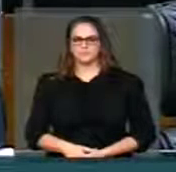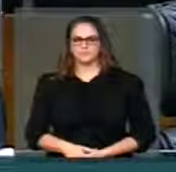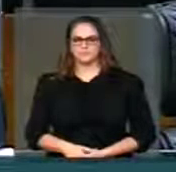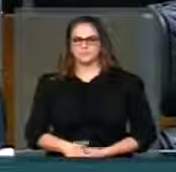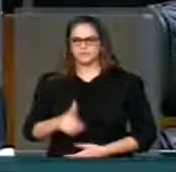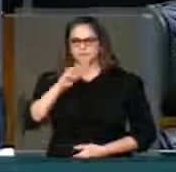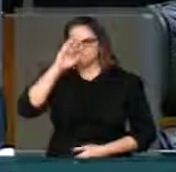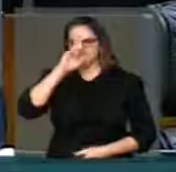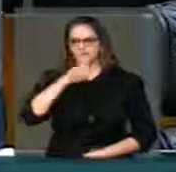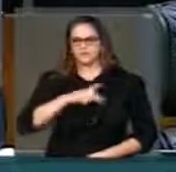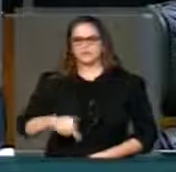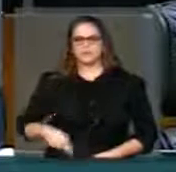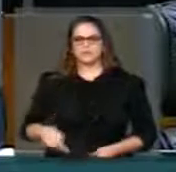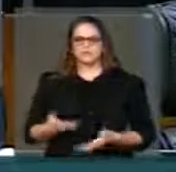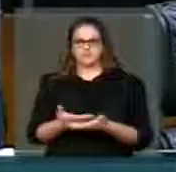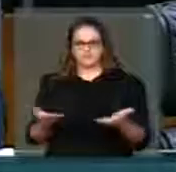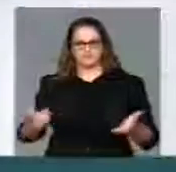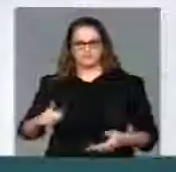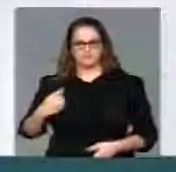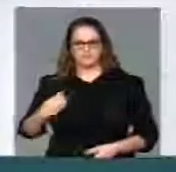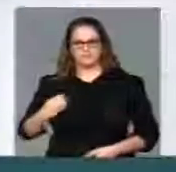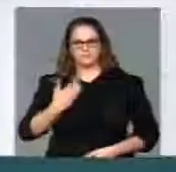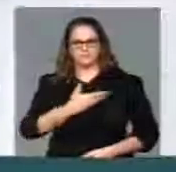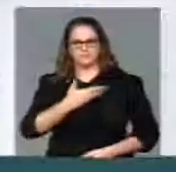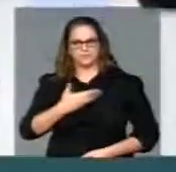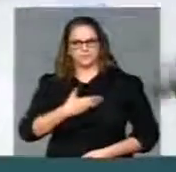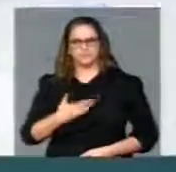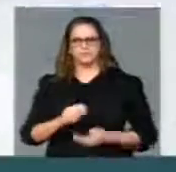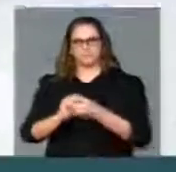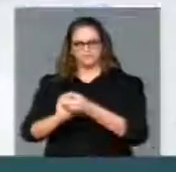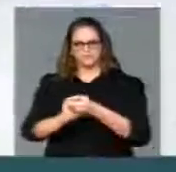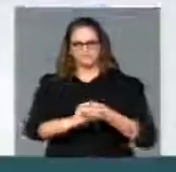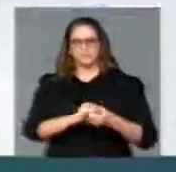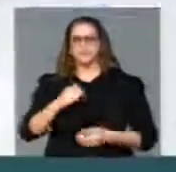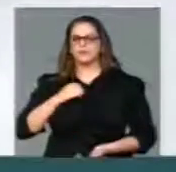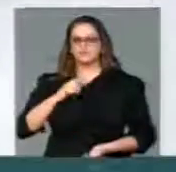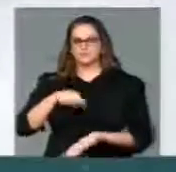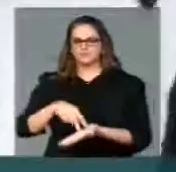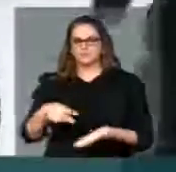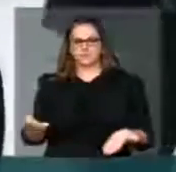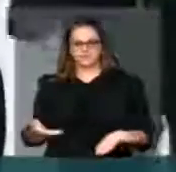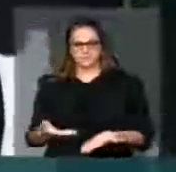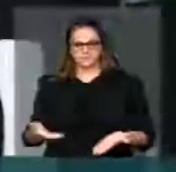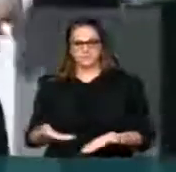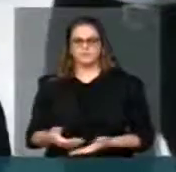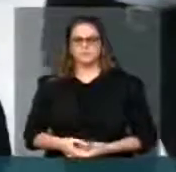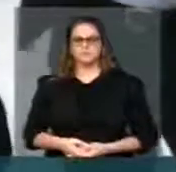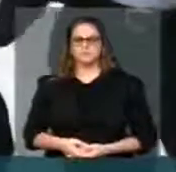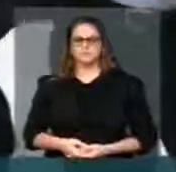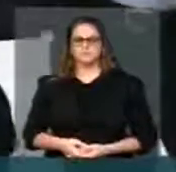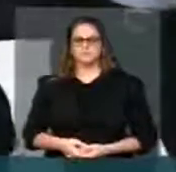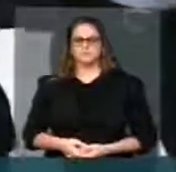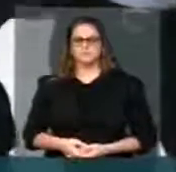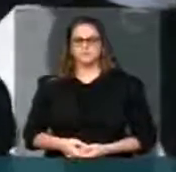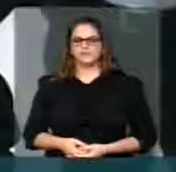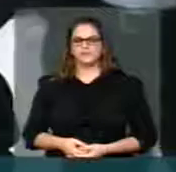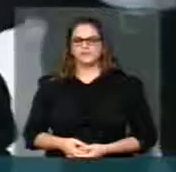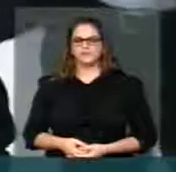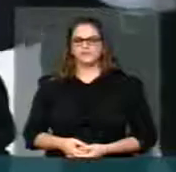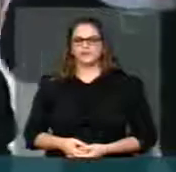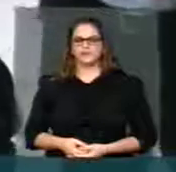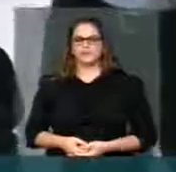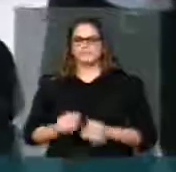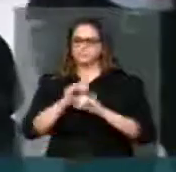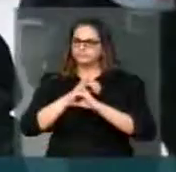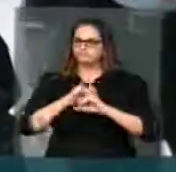Senhor Presidente, meus colegas parlamentares, uso a tribuna essa oportunidade para levar ao conhecimento dos